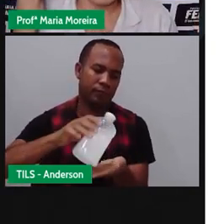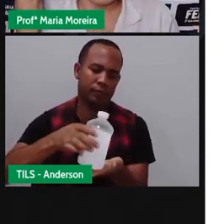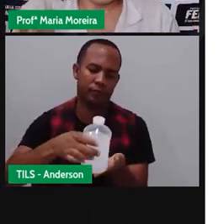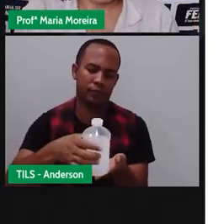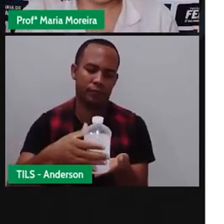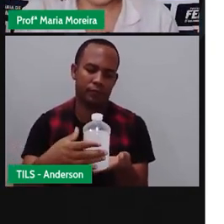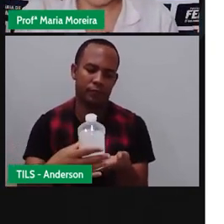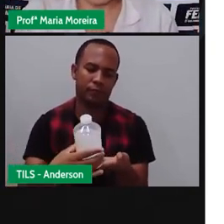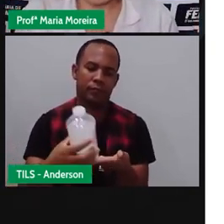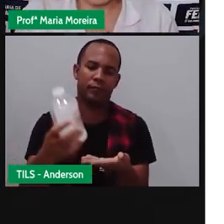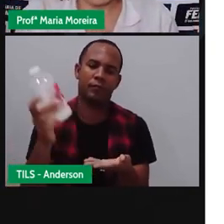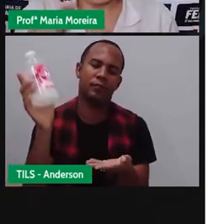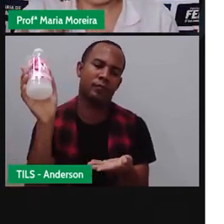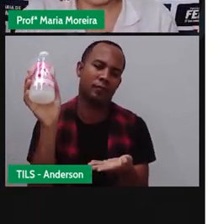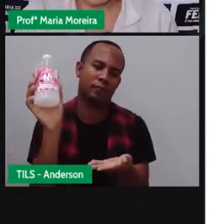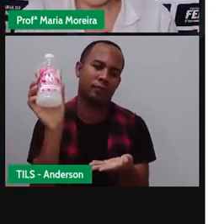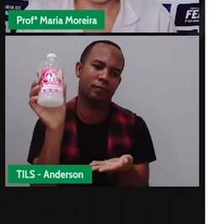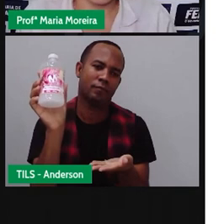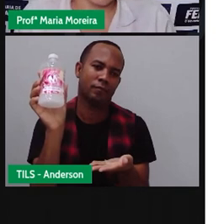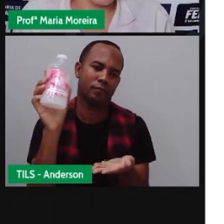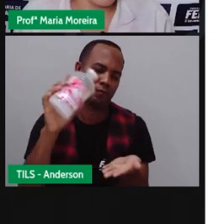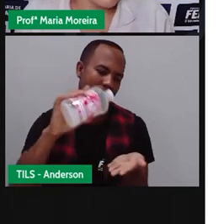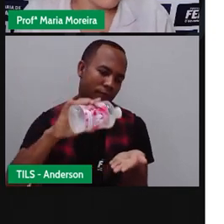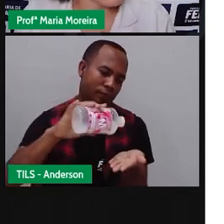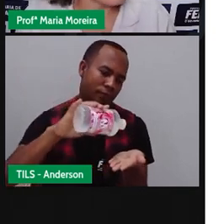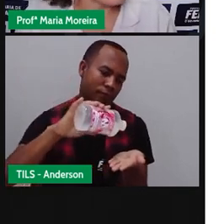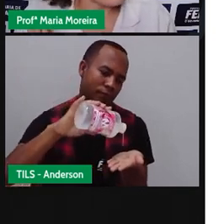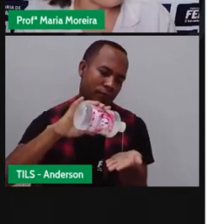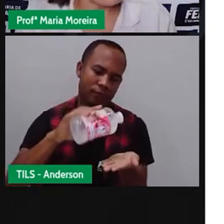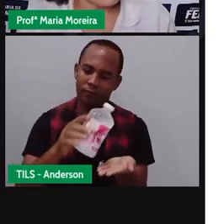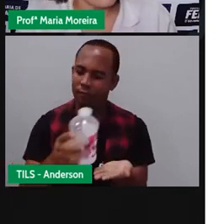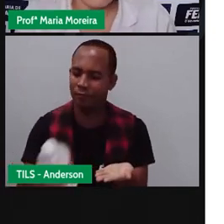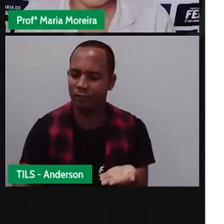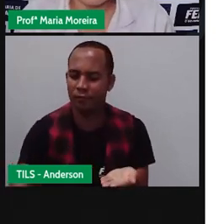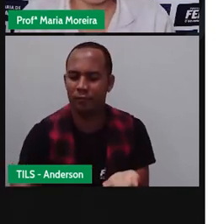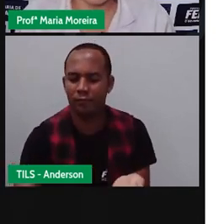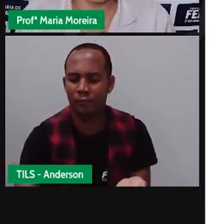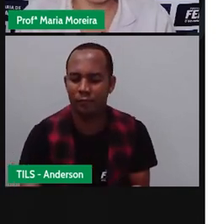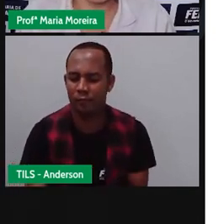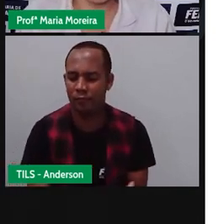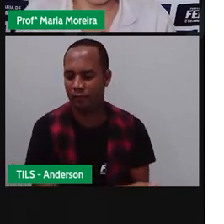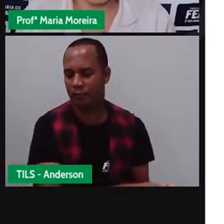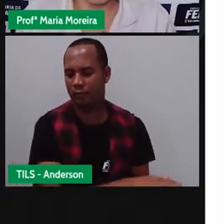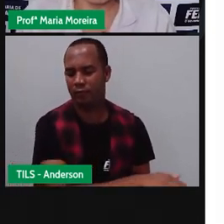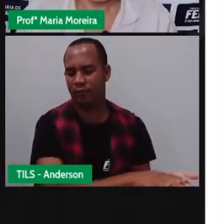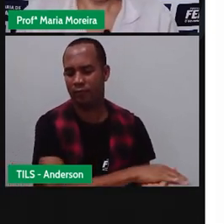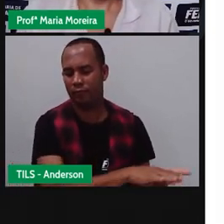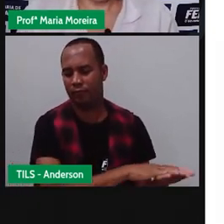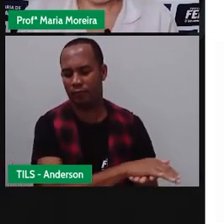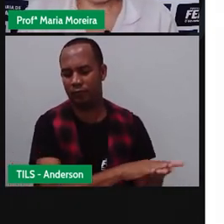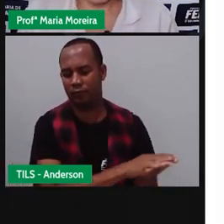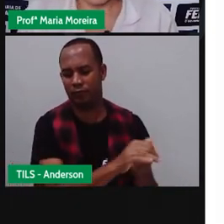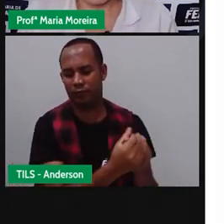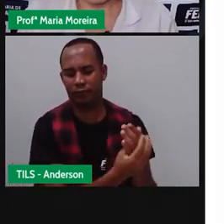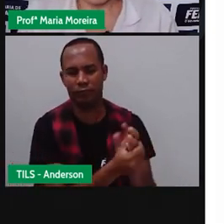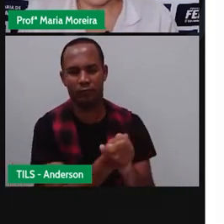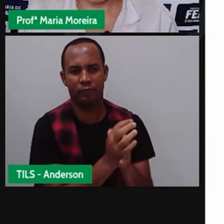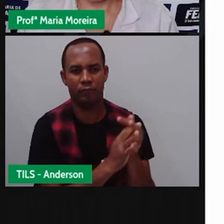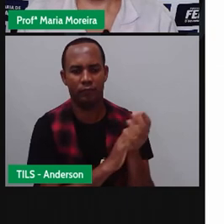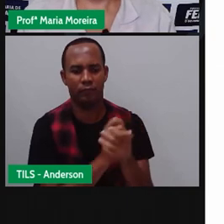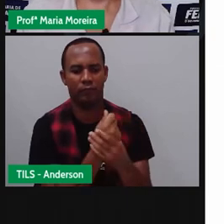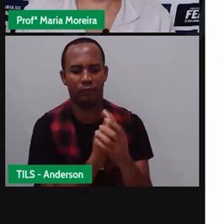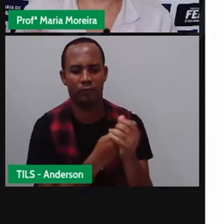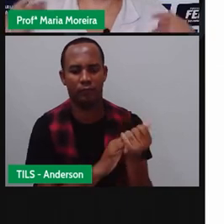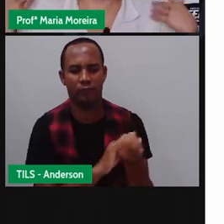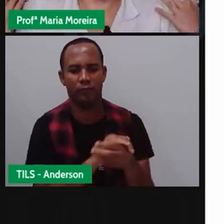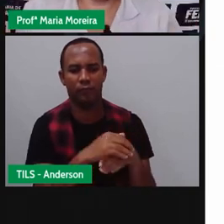as mãos, usem álcool em gel, usem máscara, pratiquem isolamento social, distanciamento social, se possível for. Se protejam, tá?